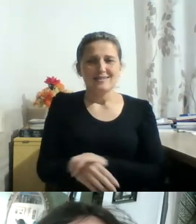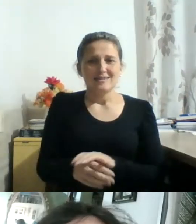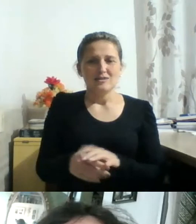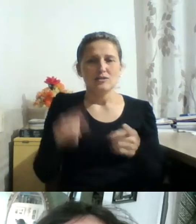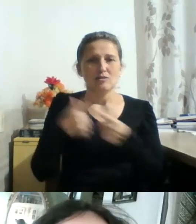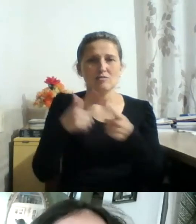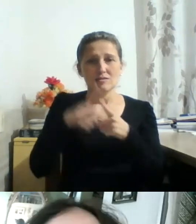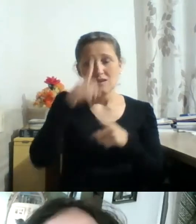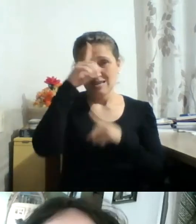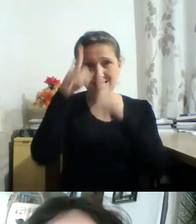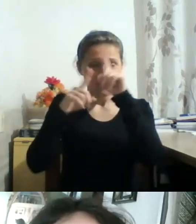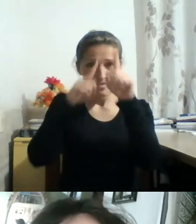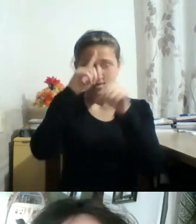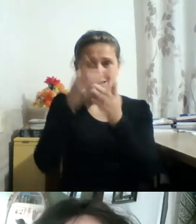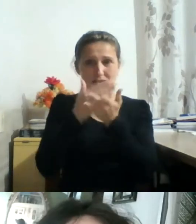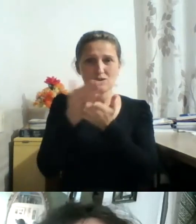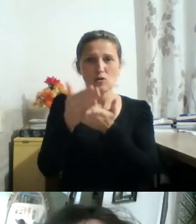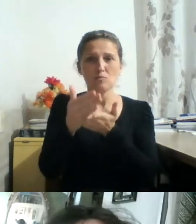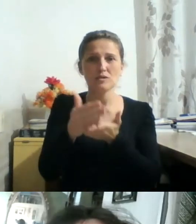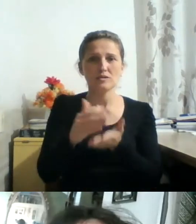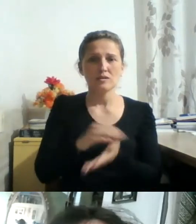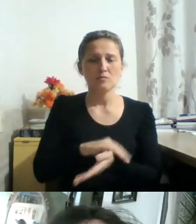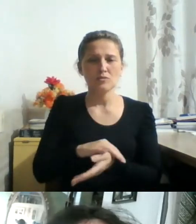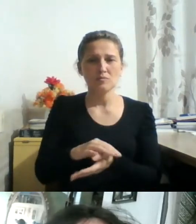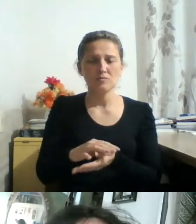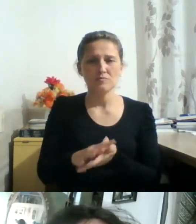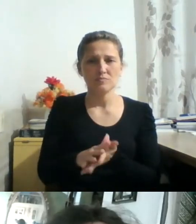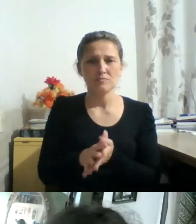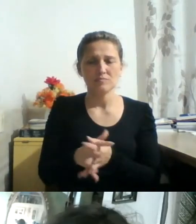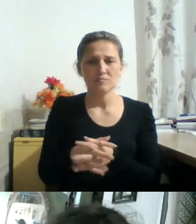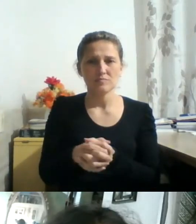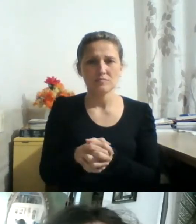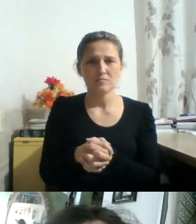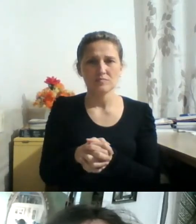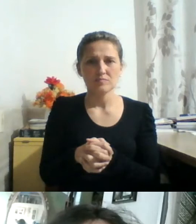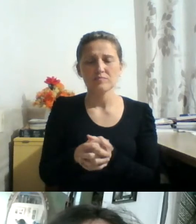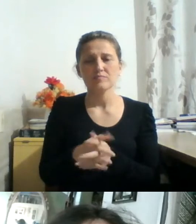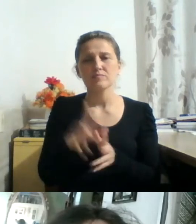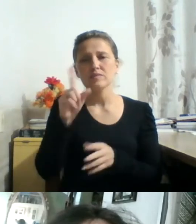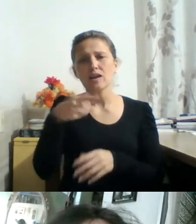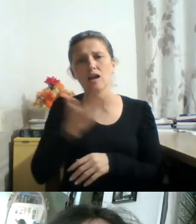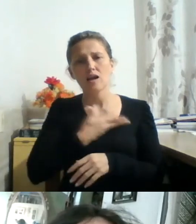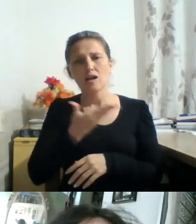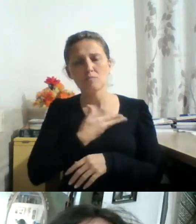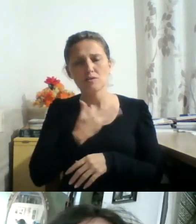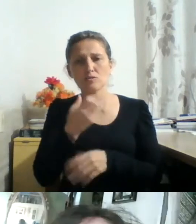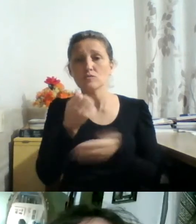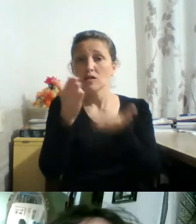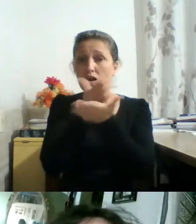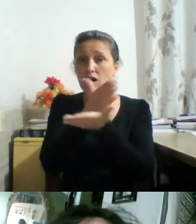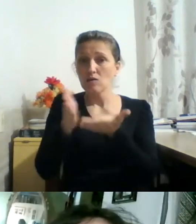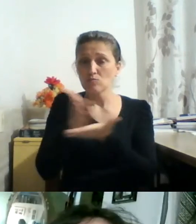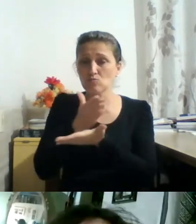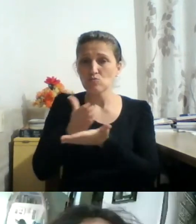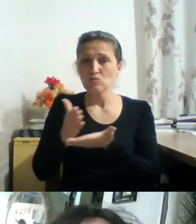continuem. essas pessoas que participaram dessa aventura são amigos, alguns deles, infelizmente,